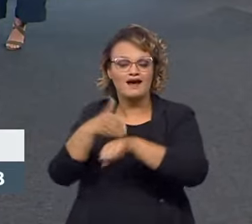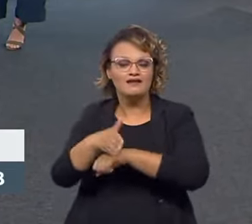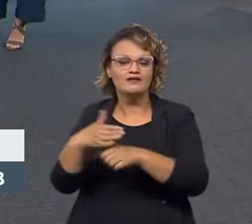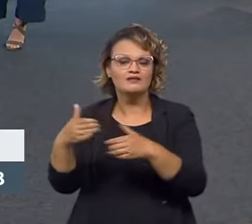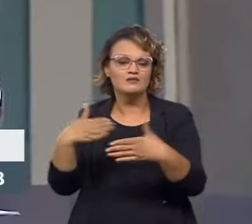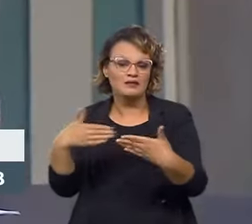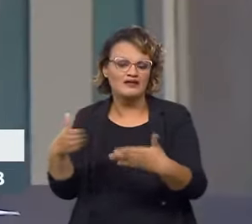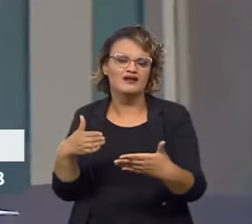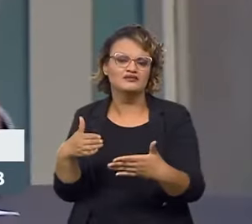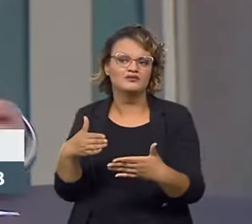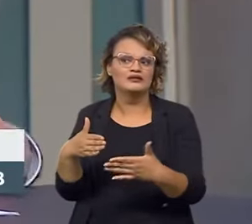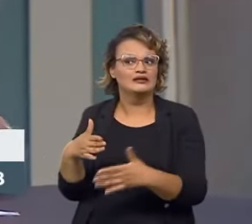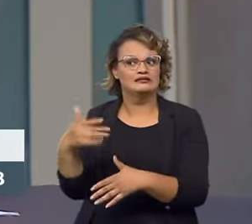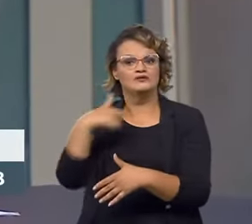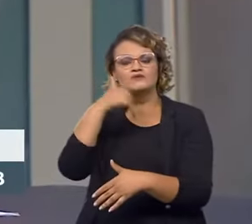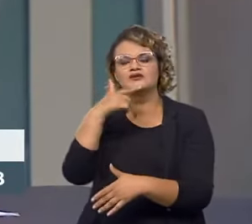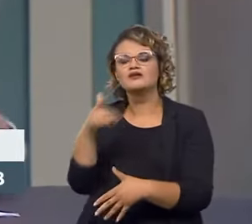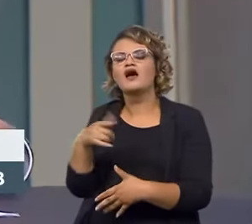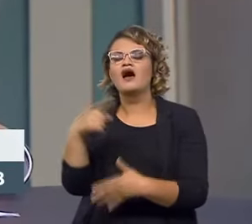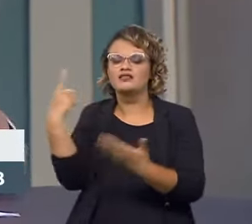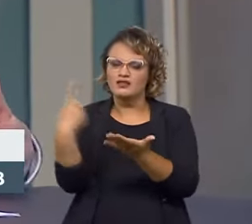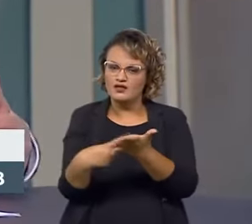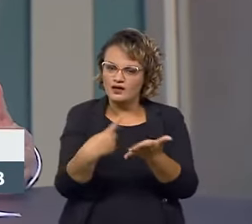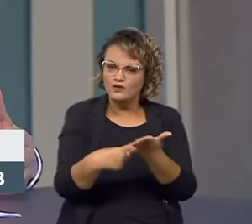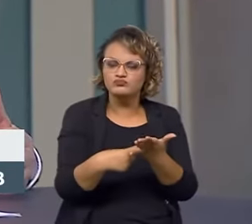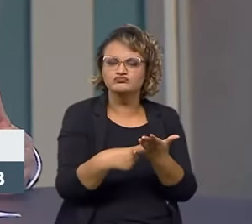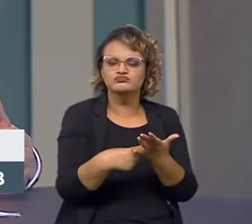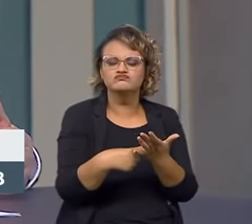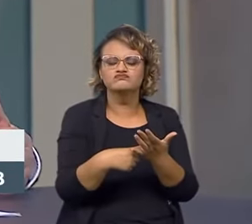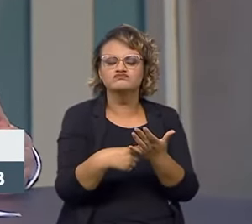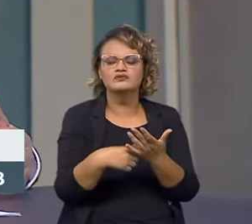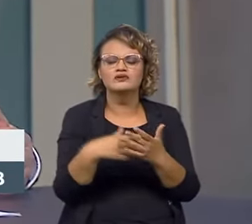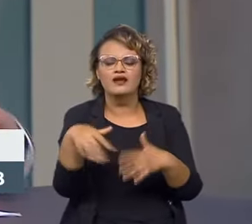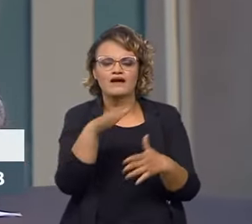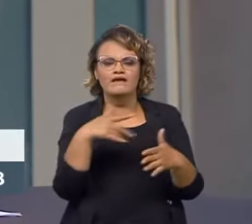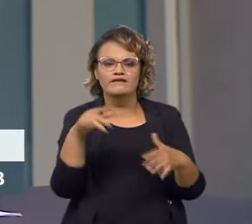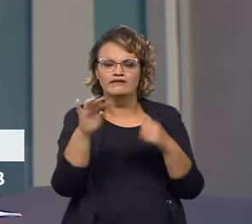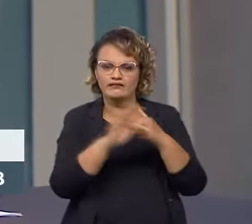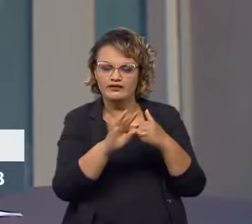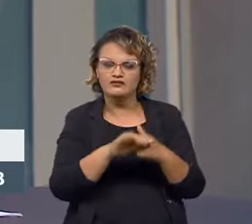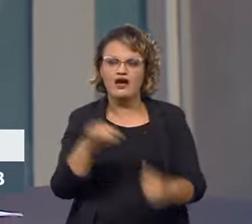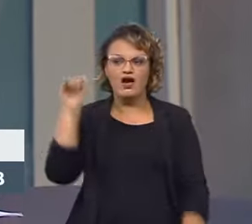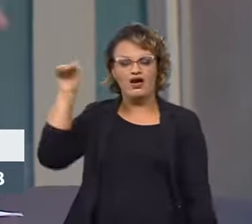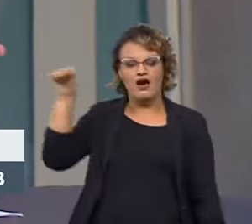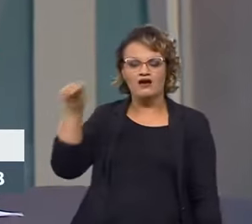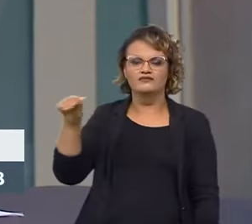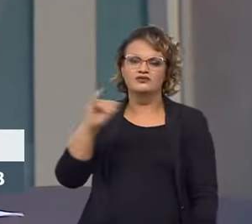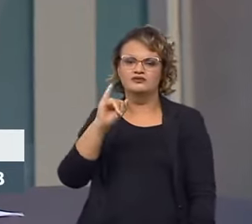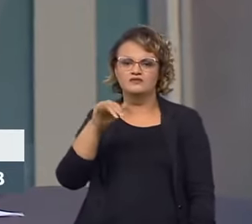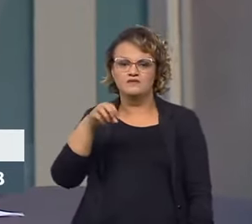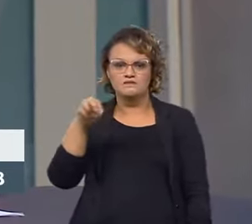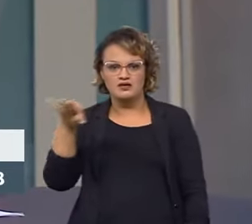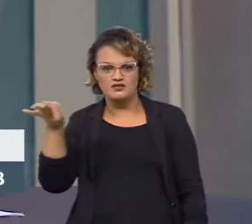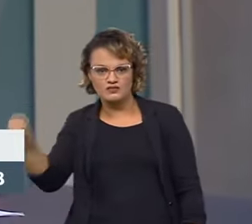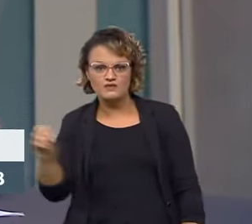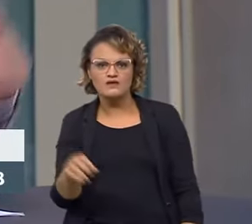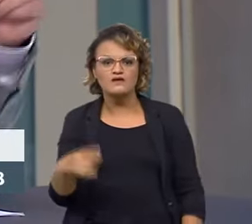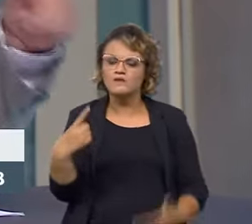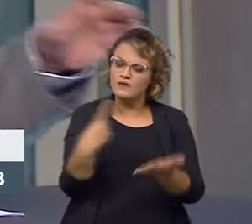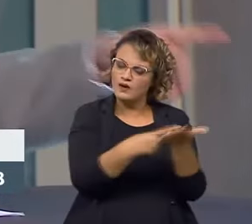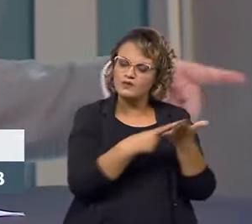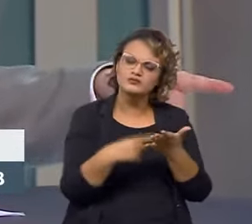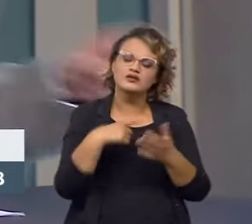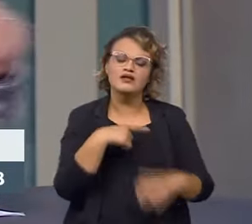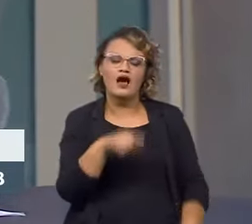Aí, o Brasil é signatário do Acordo Mundial para a Remoção de Barreiras Técnicas, aciona o Inmetro, o Inmetro vai acionar o acordo, olha,